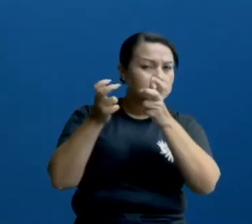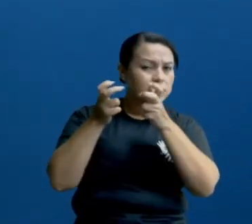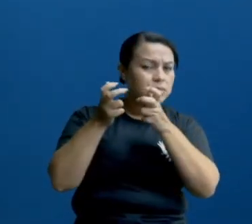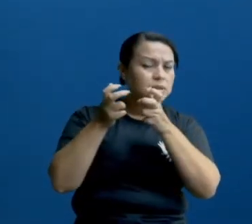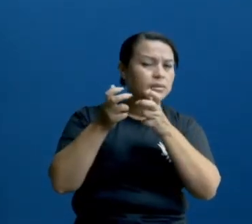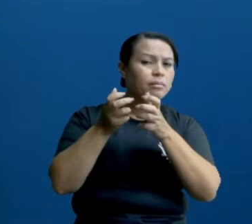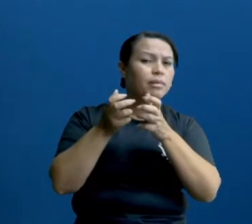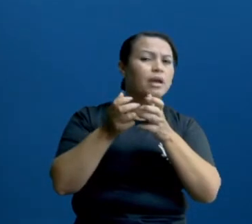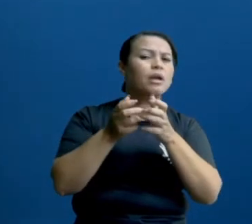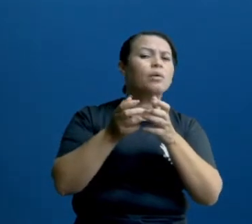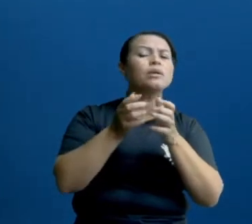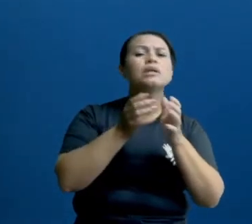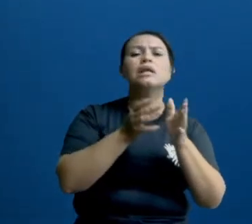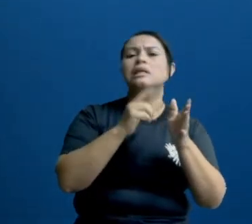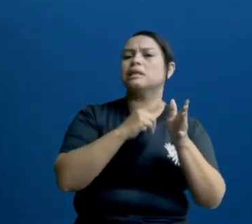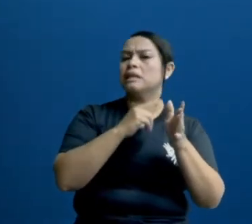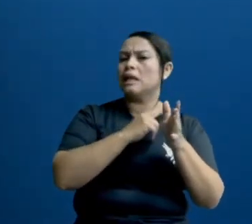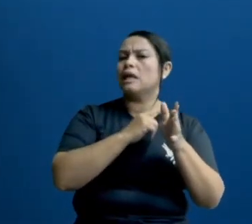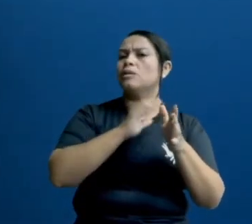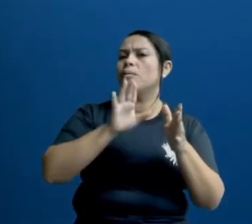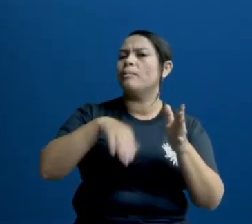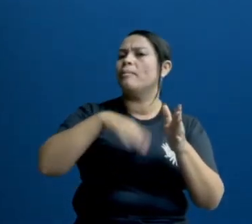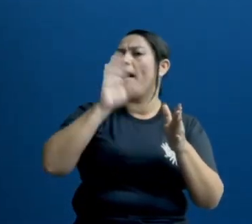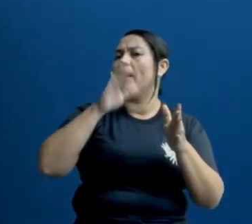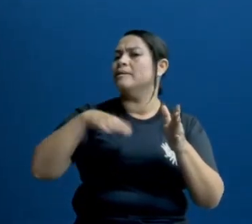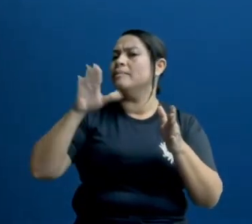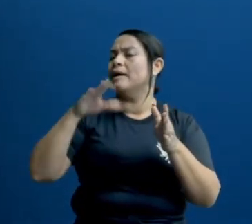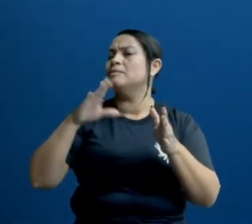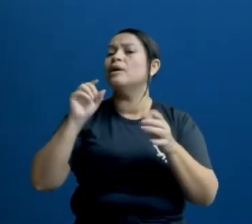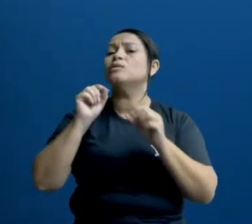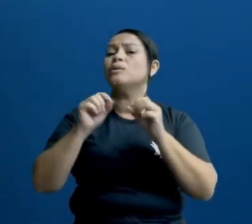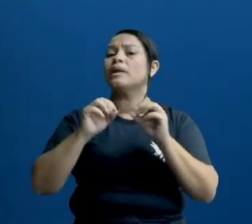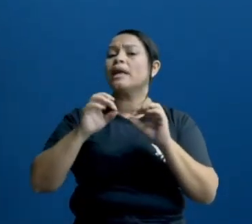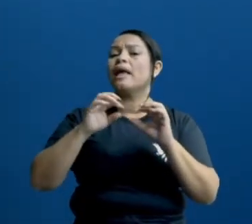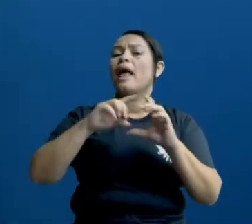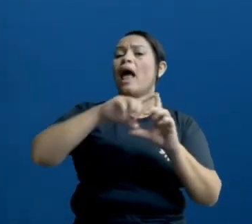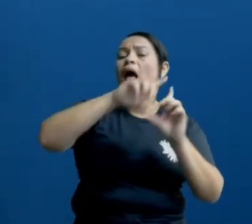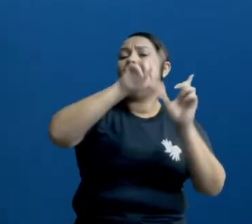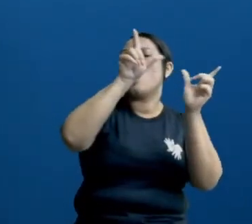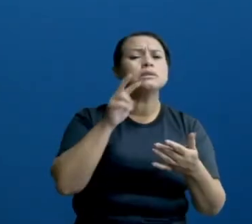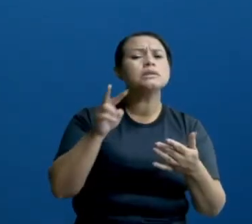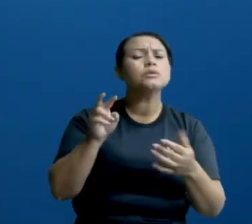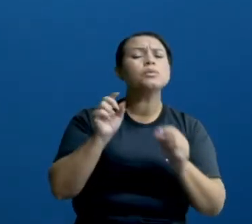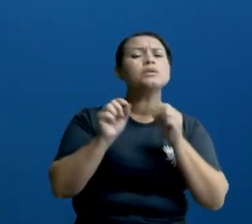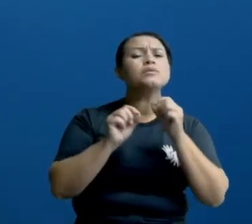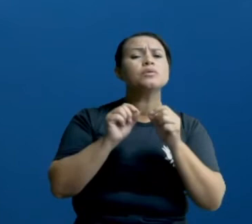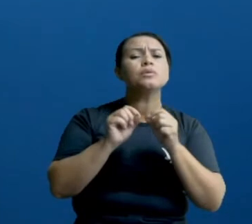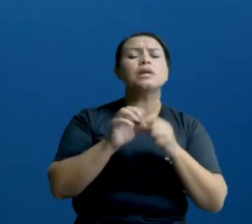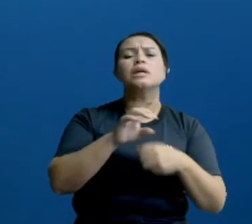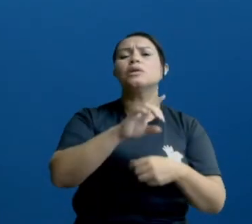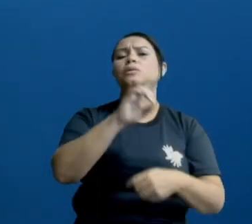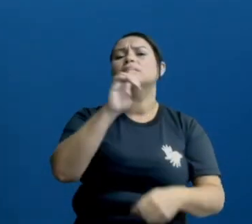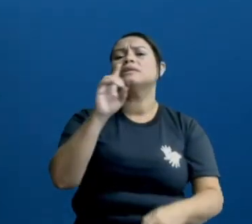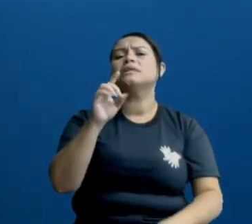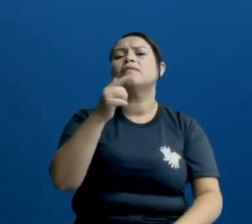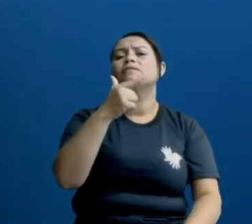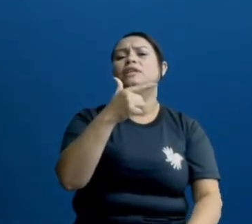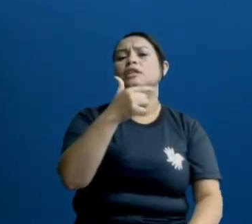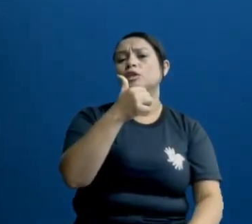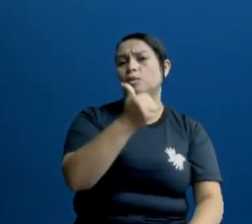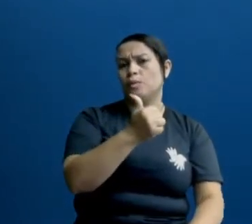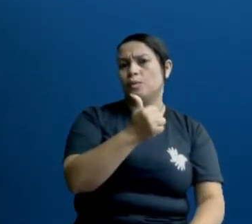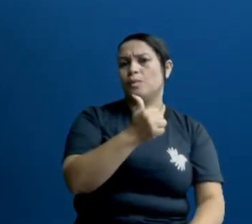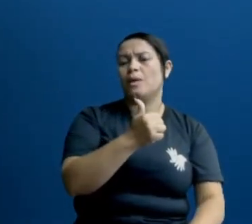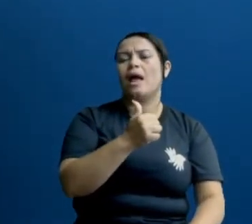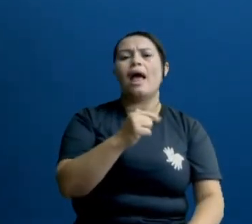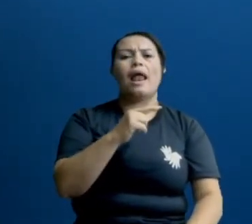que cada vez mais a lua fica sem iluminação. E aí, que no dia 21, ela está